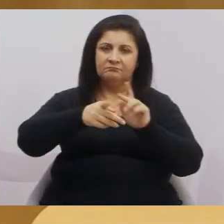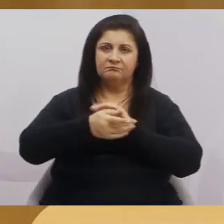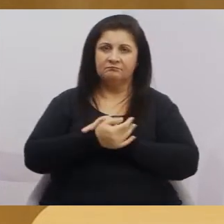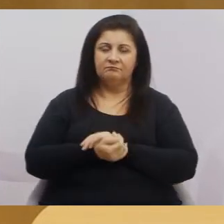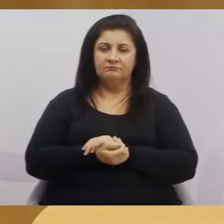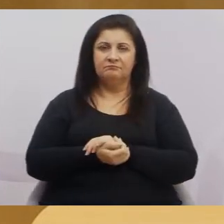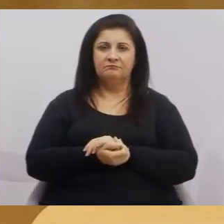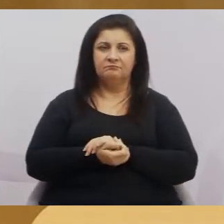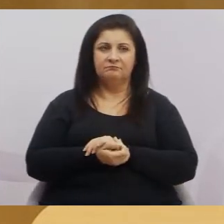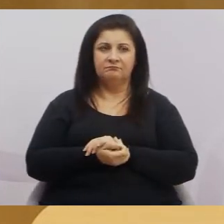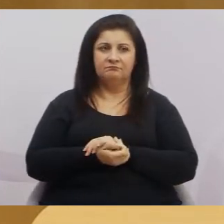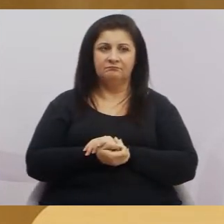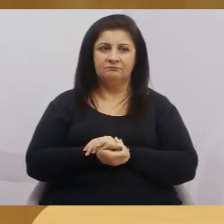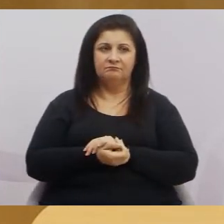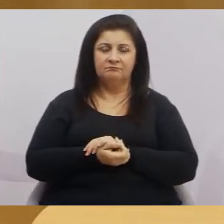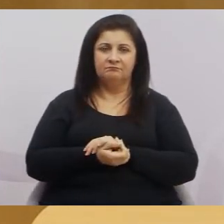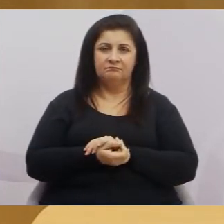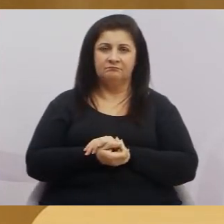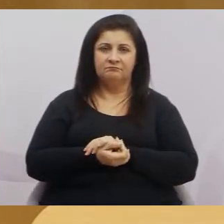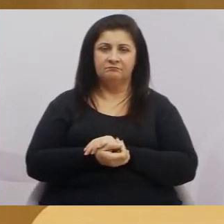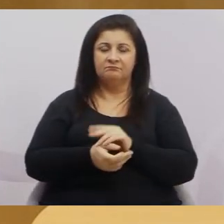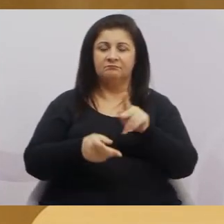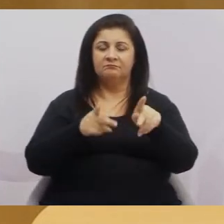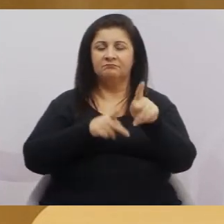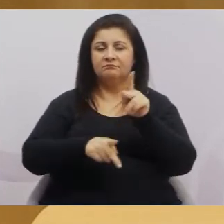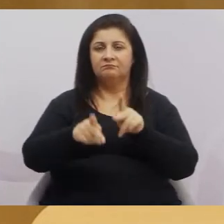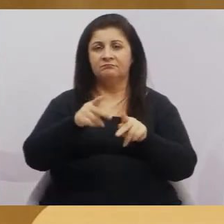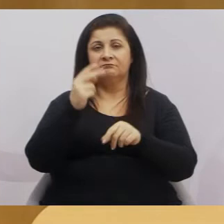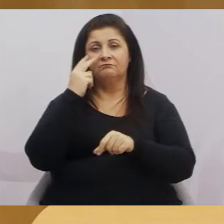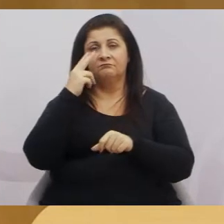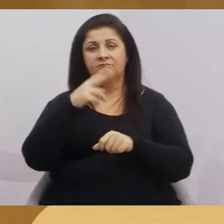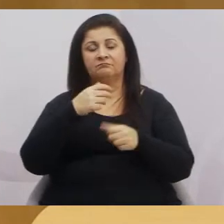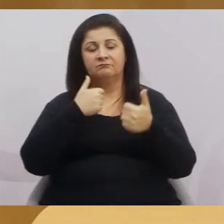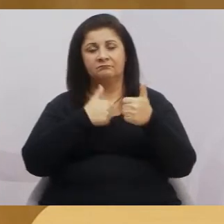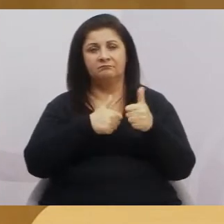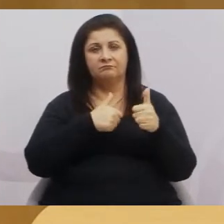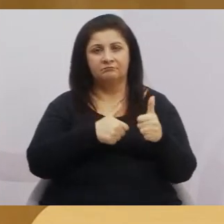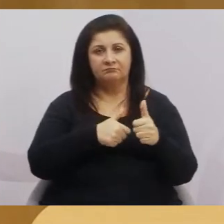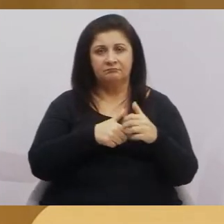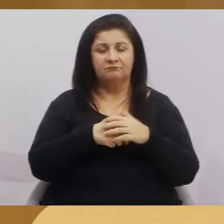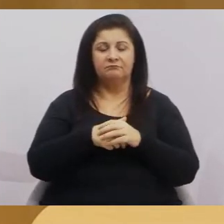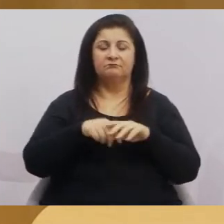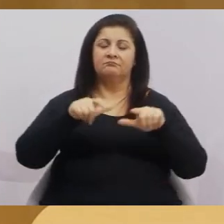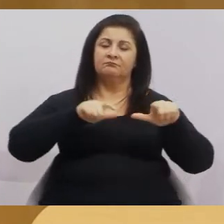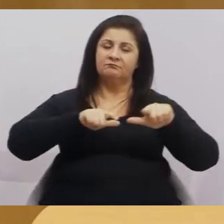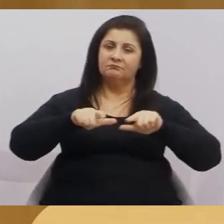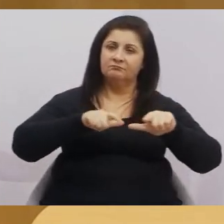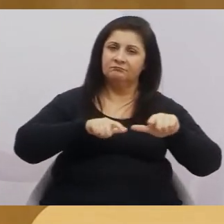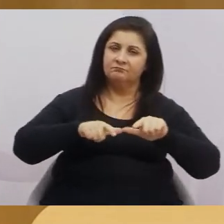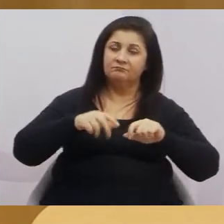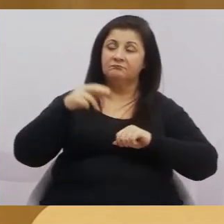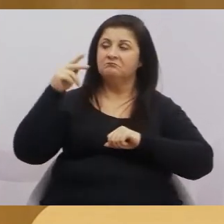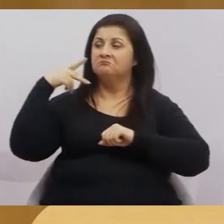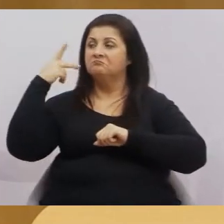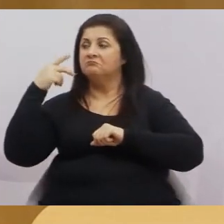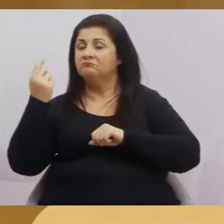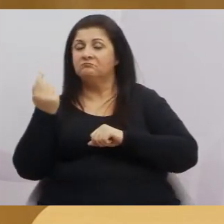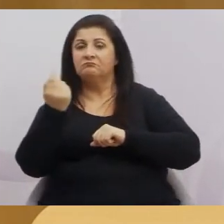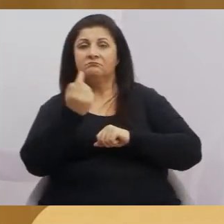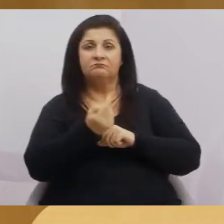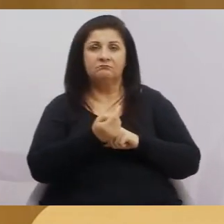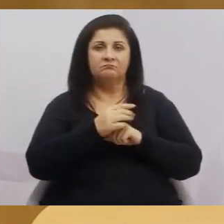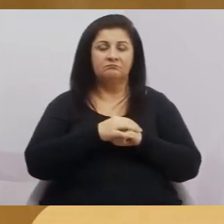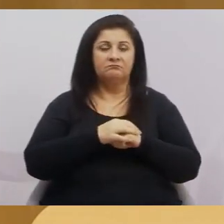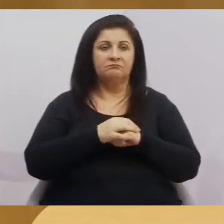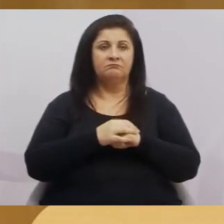O Zé Leitor tem que acompanhar os vereadores, acompanhar o seu trabalho, acompanhar o que vai, acompanhar o não vem, ver